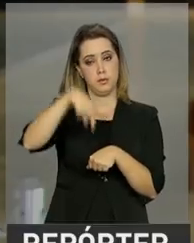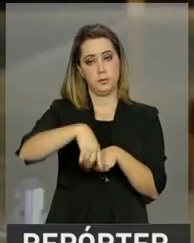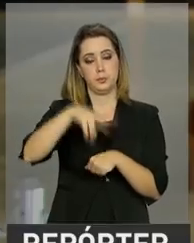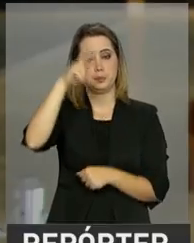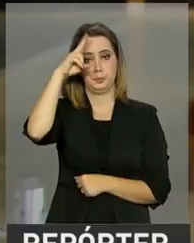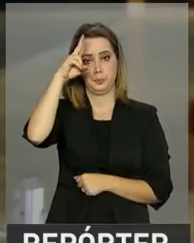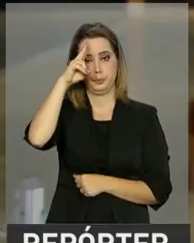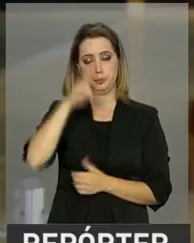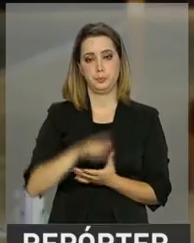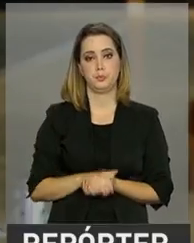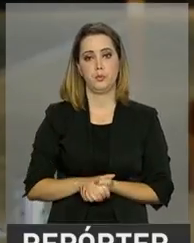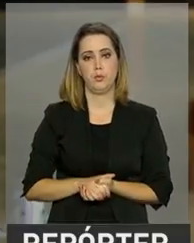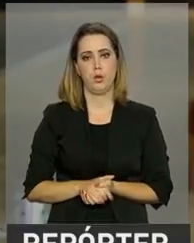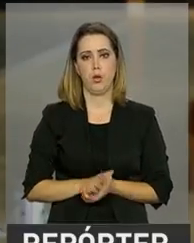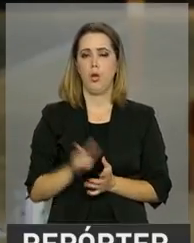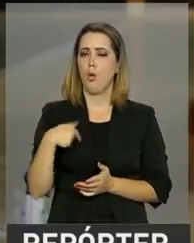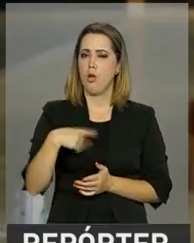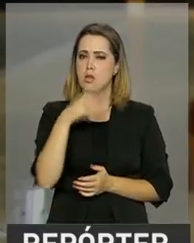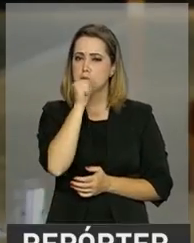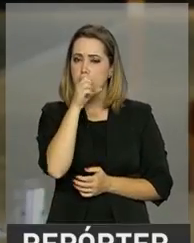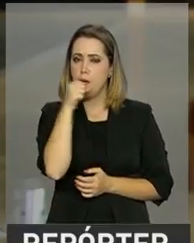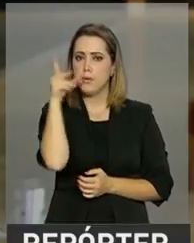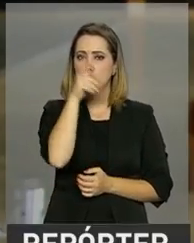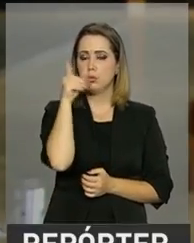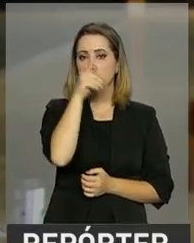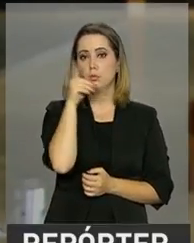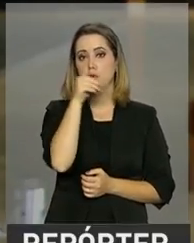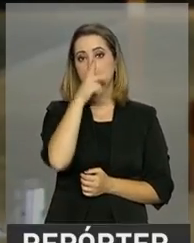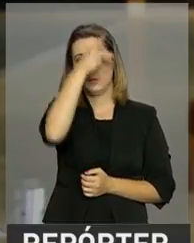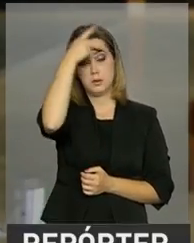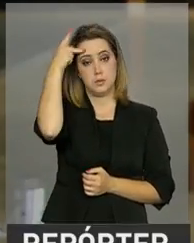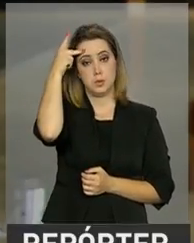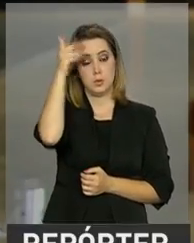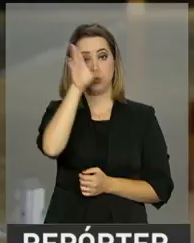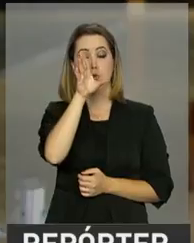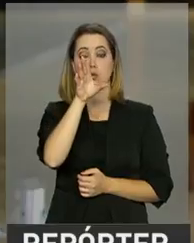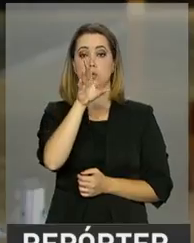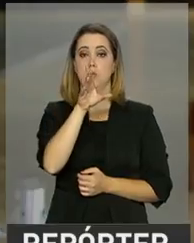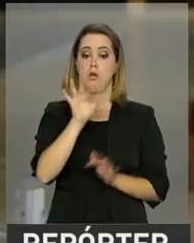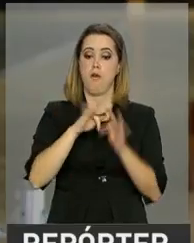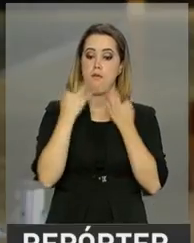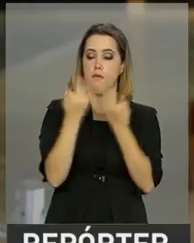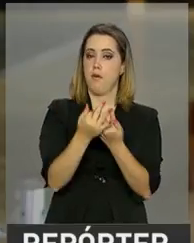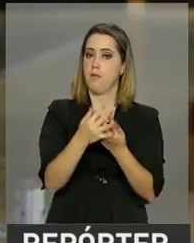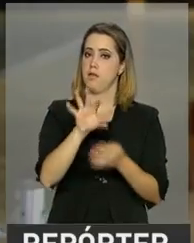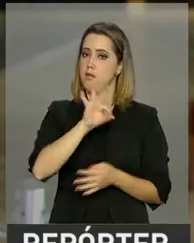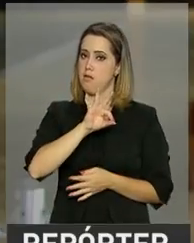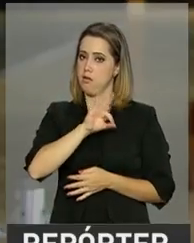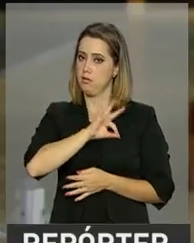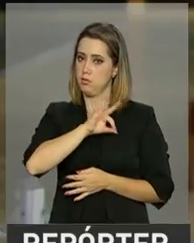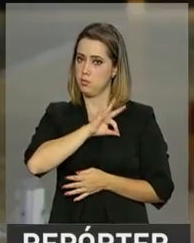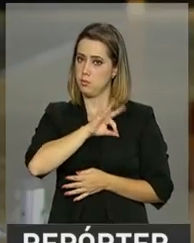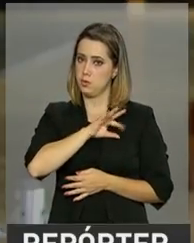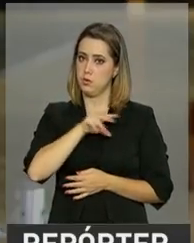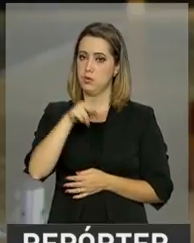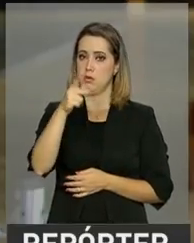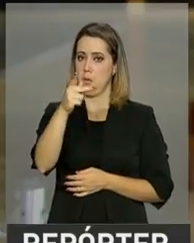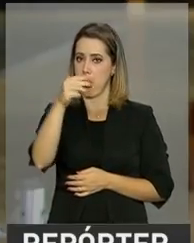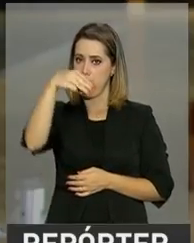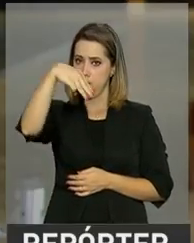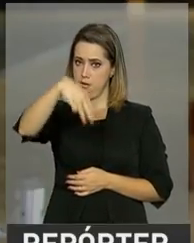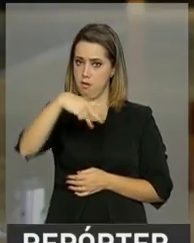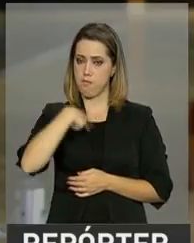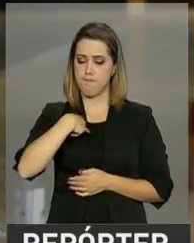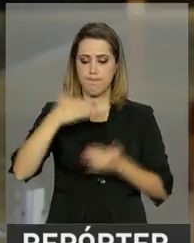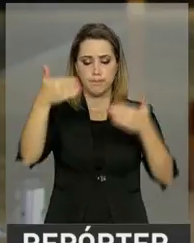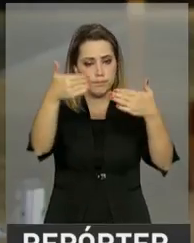segunda-feira. Durante o fim de semana, familiares dos policiais militares se posicionaram em frente aos quartéis